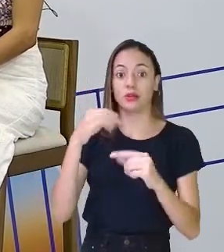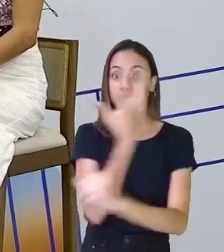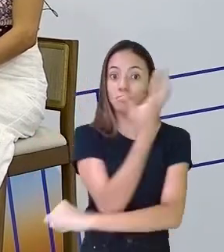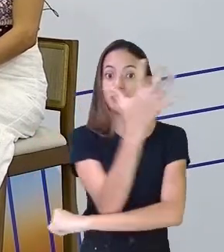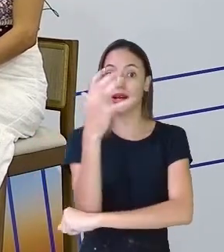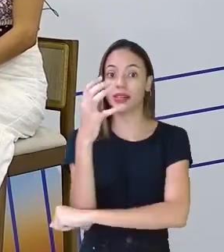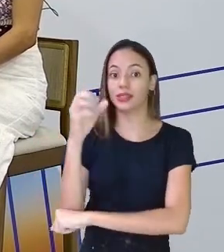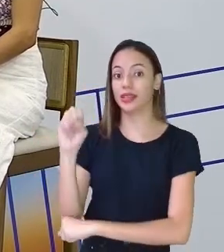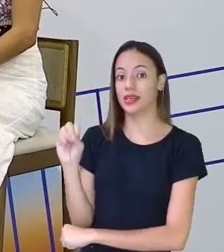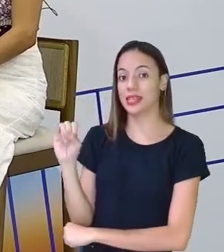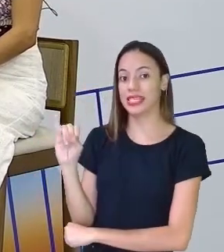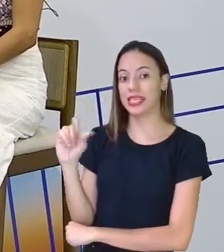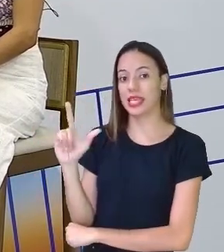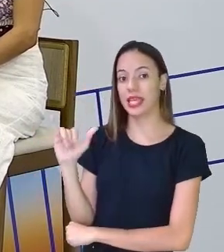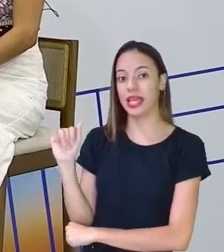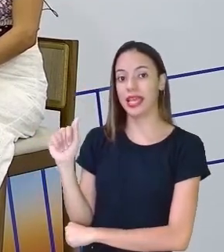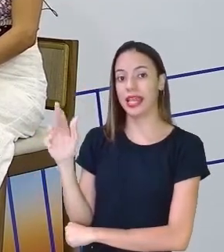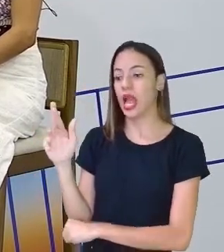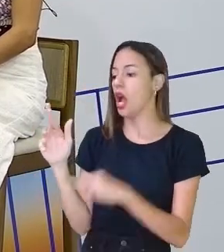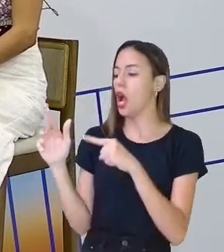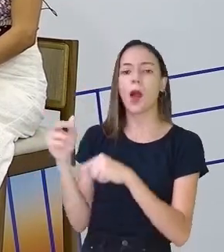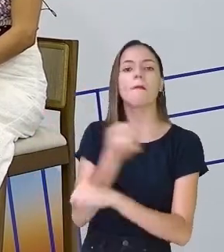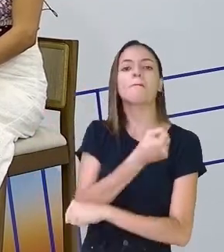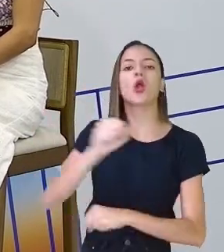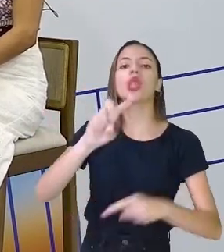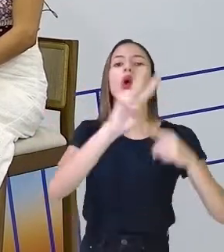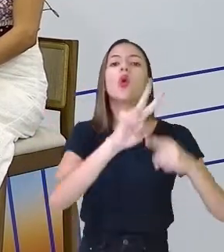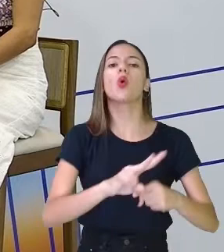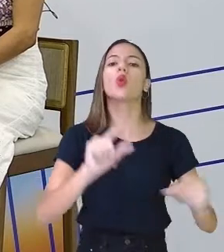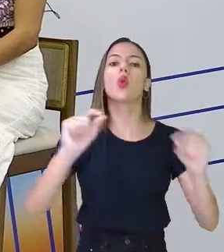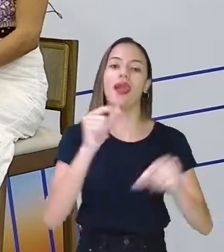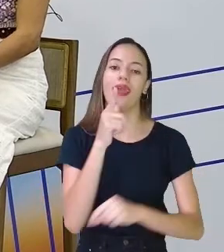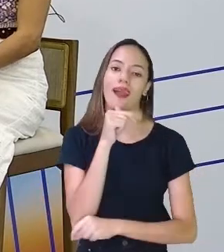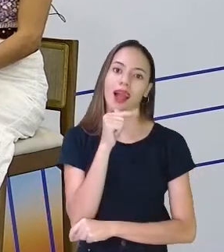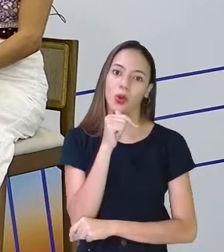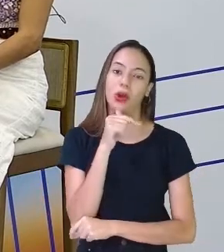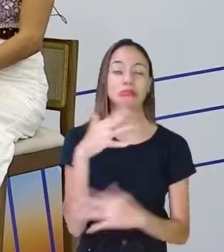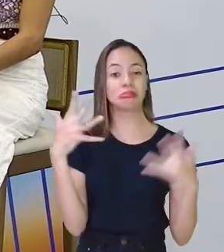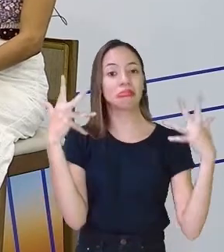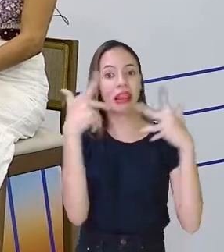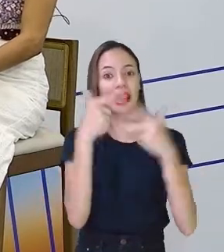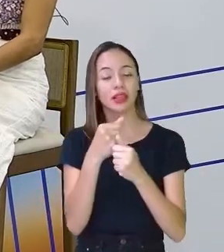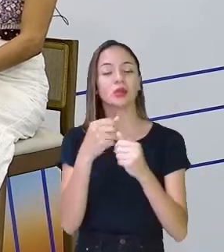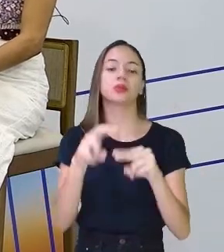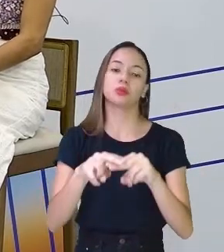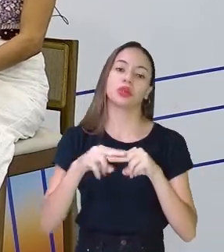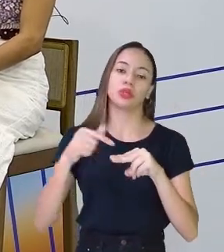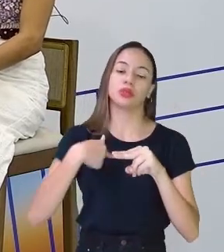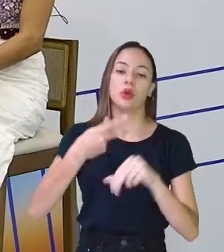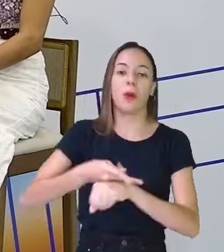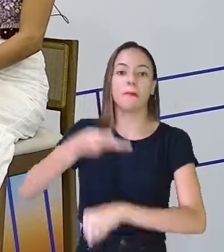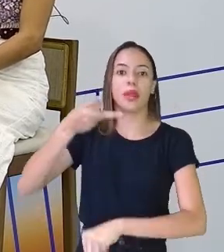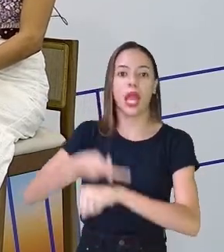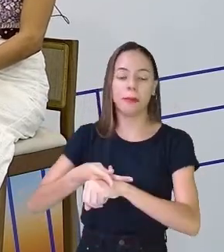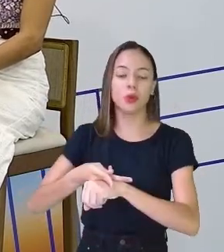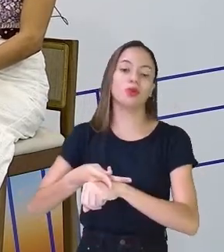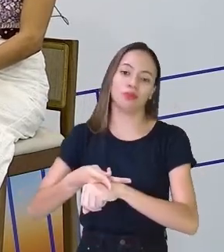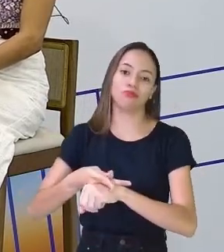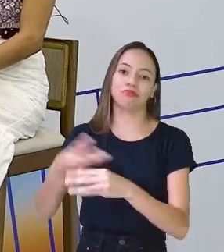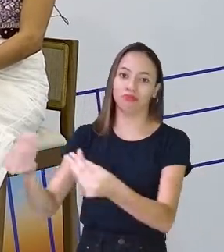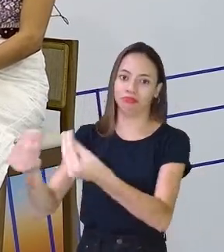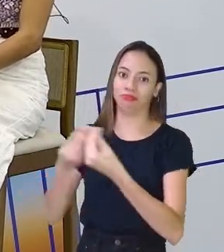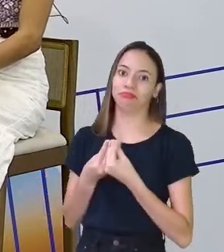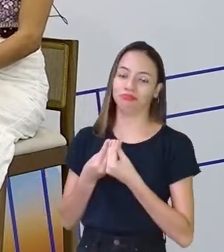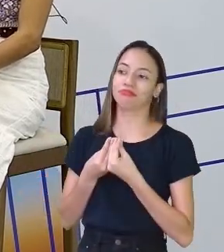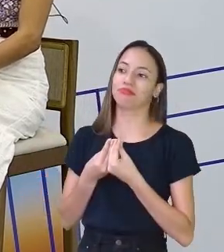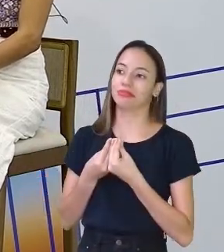protege a água. Exato. Não é lindo isso? É. Então, por isso esse prêmio, esse reconhecimento, né? O PRH, não